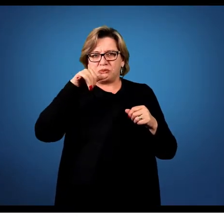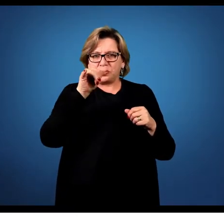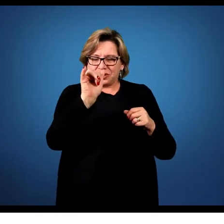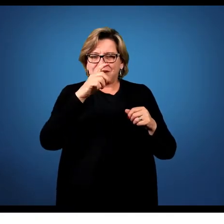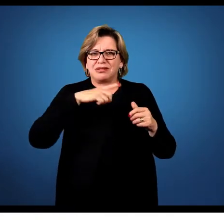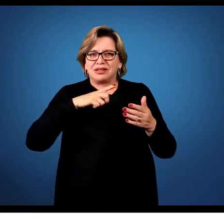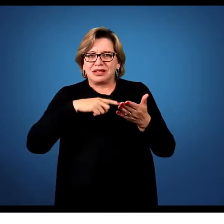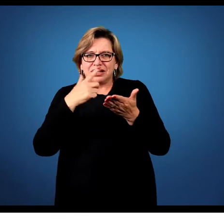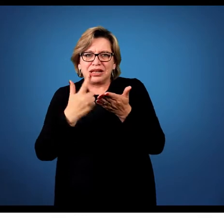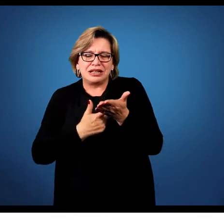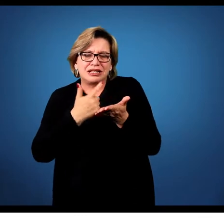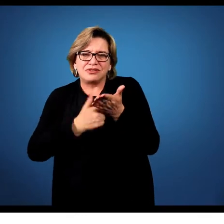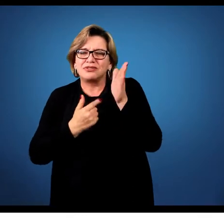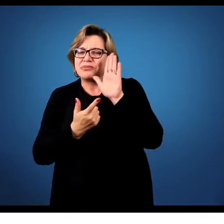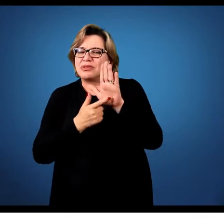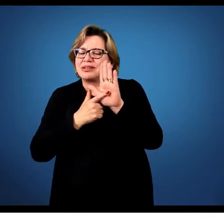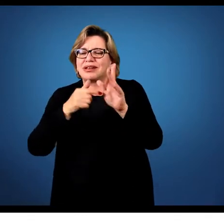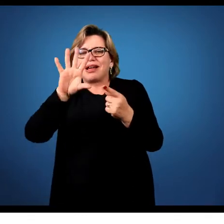como experiência.